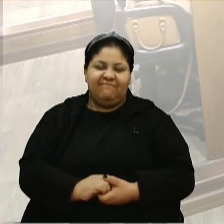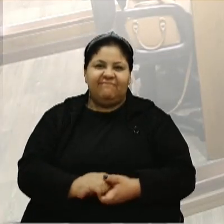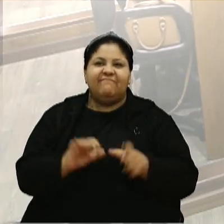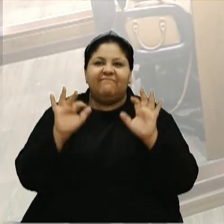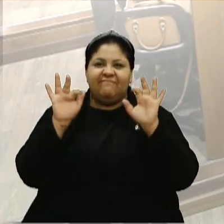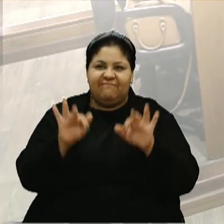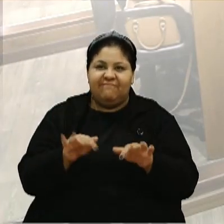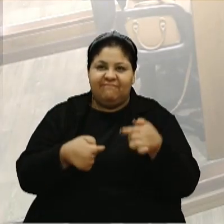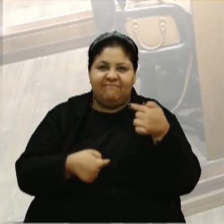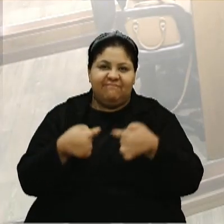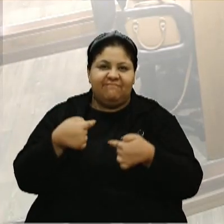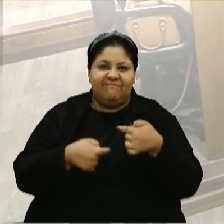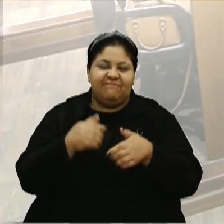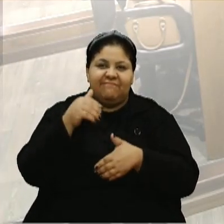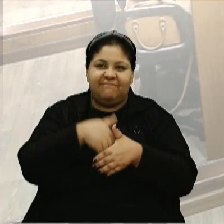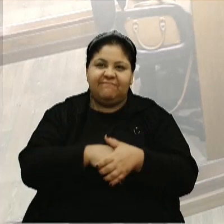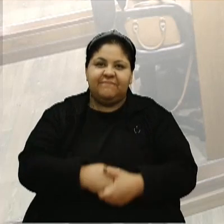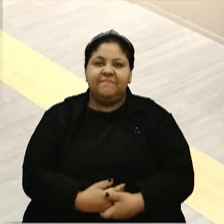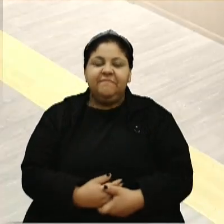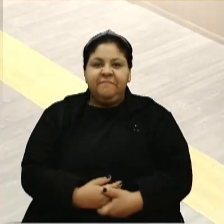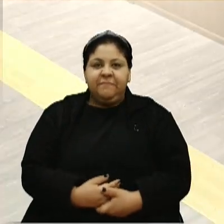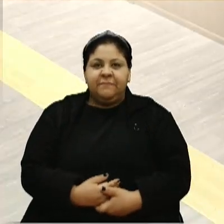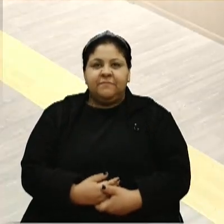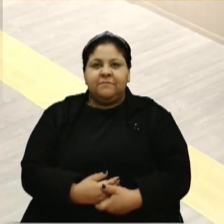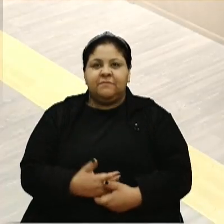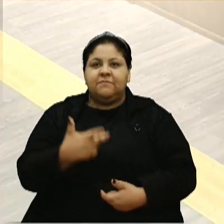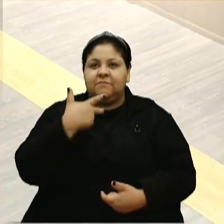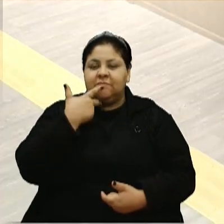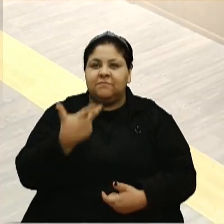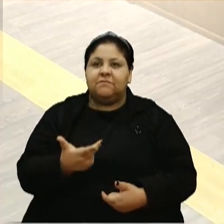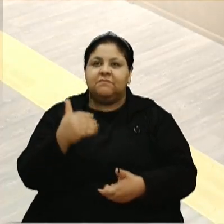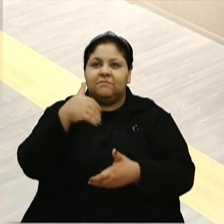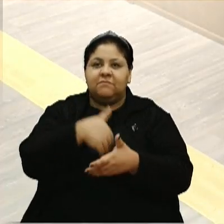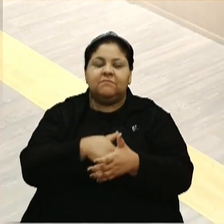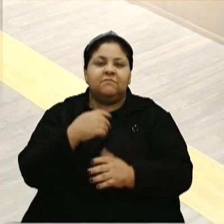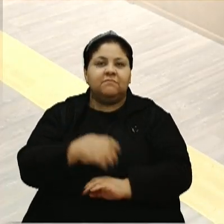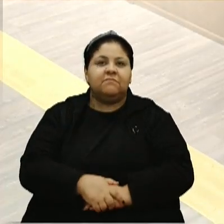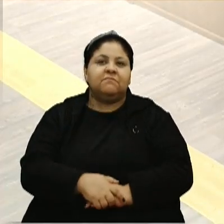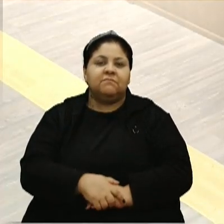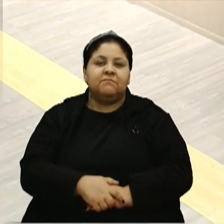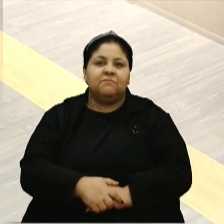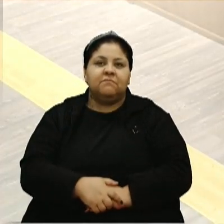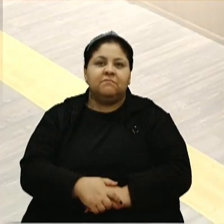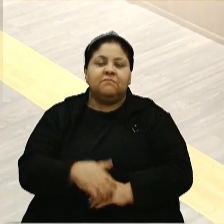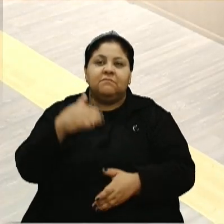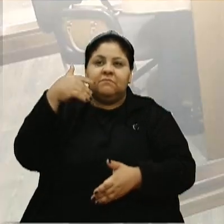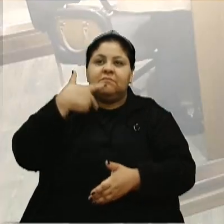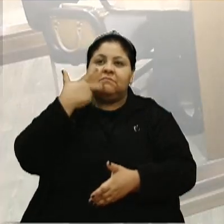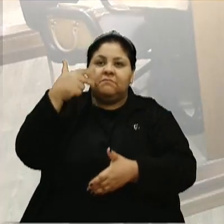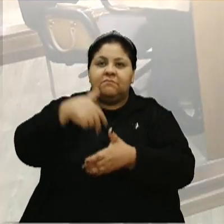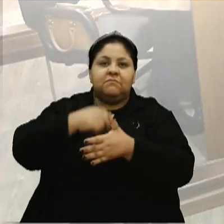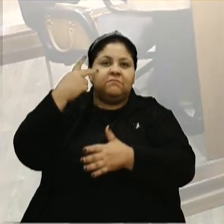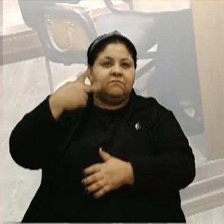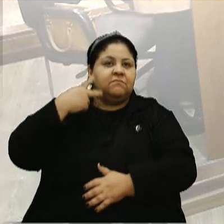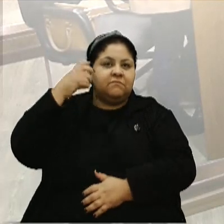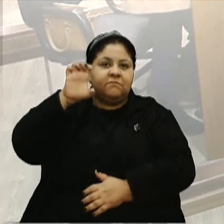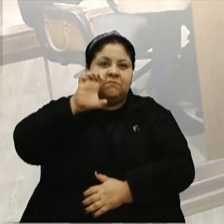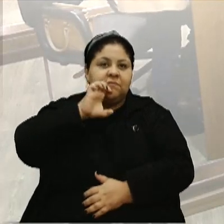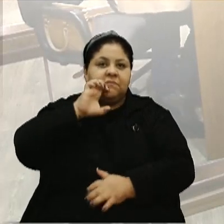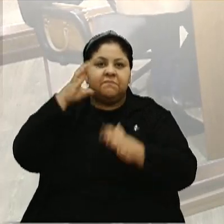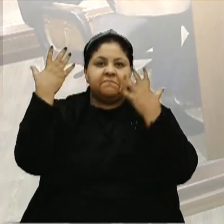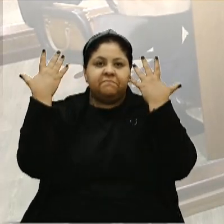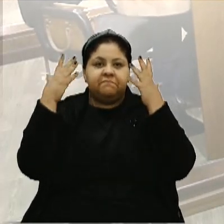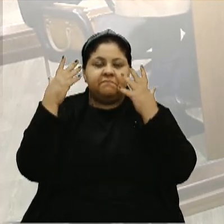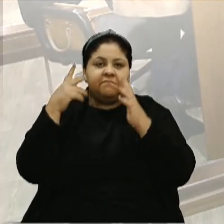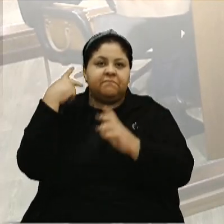Encerrada a discussão e votação. Para declarar voto. Para declarar voto, vereadora Estela Ballardin. Parabéns,